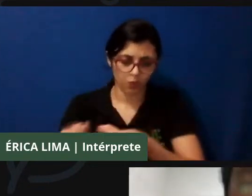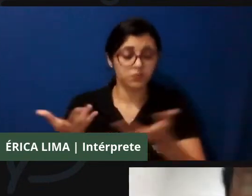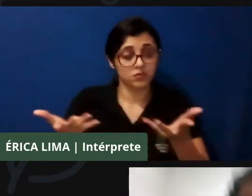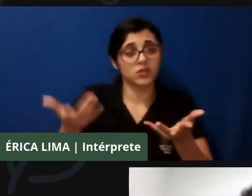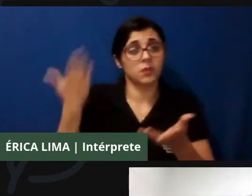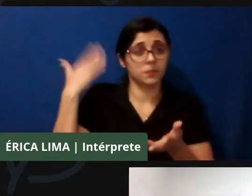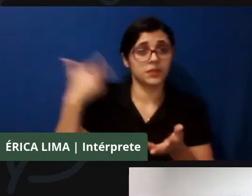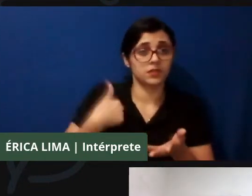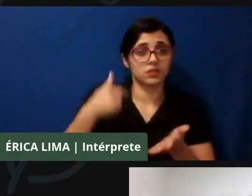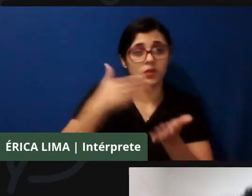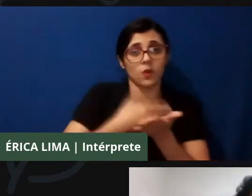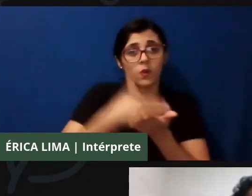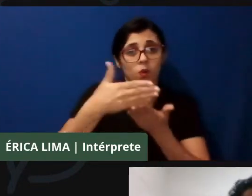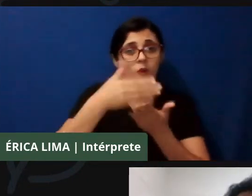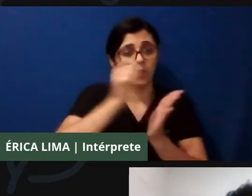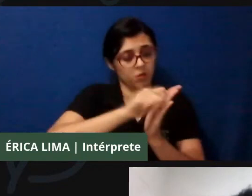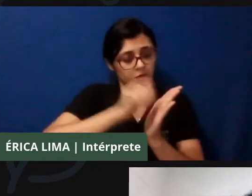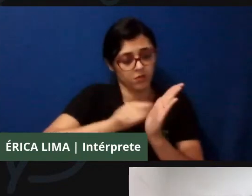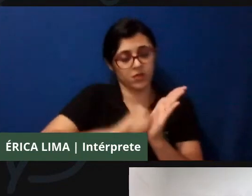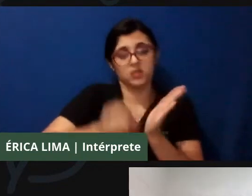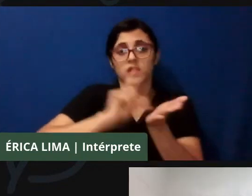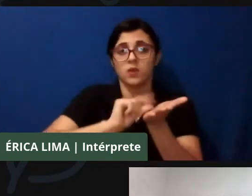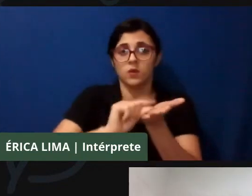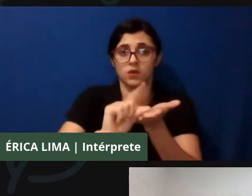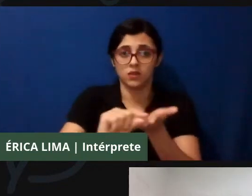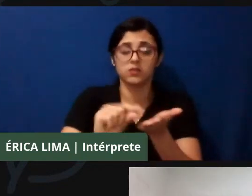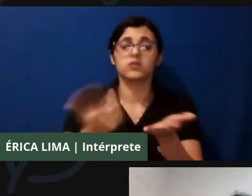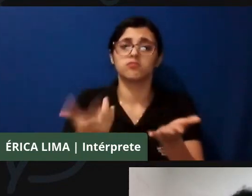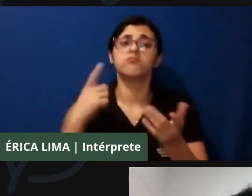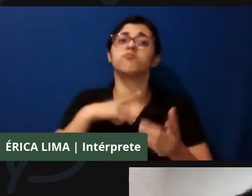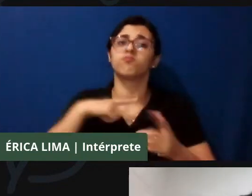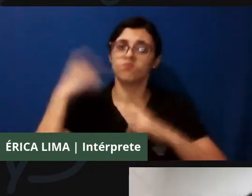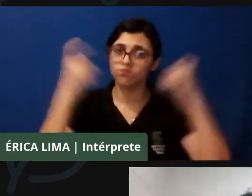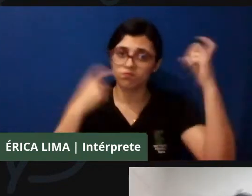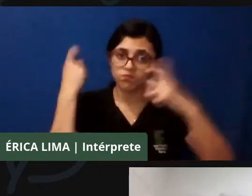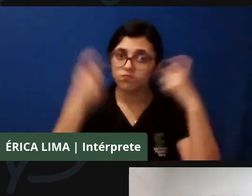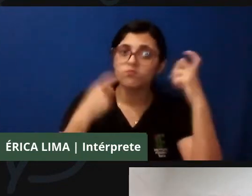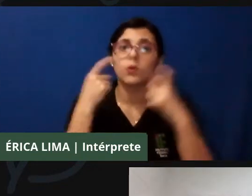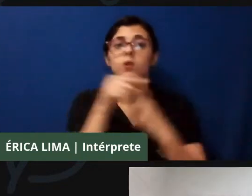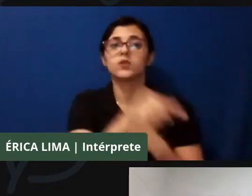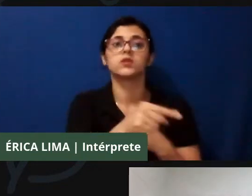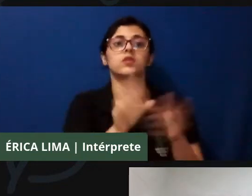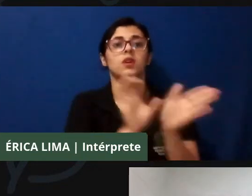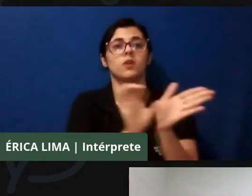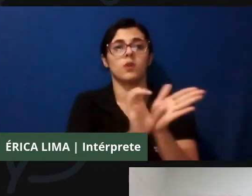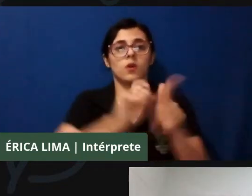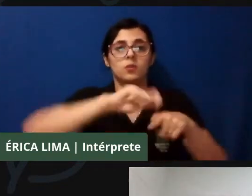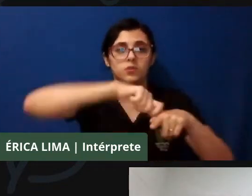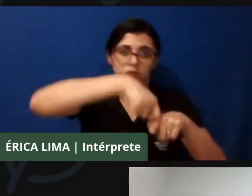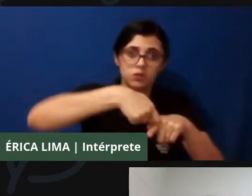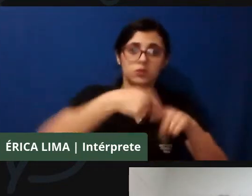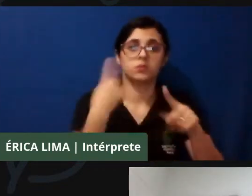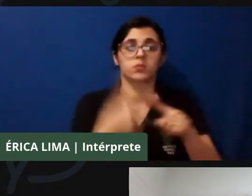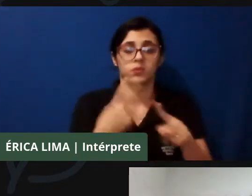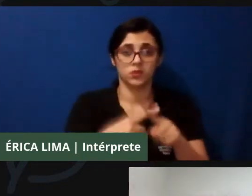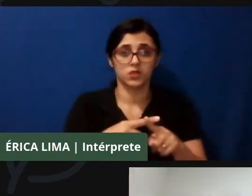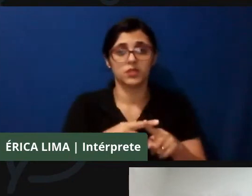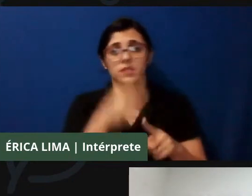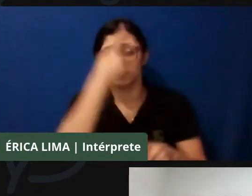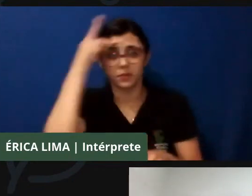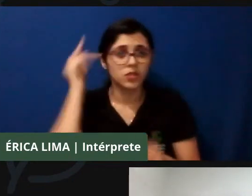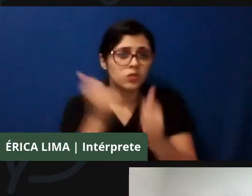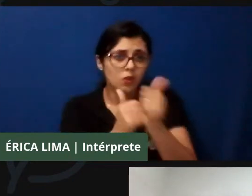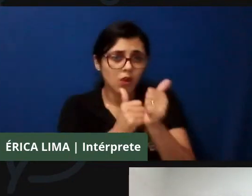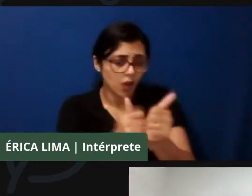grande que essas Comunidades Quilombolas estão, para quem acompanha as Comunidades Quilombolas, estão altamente